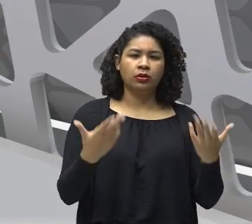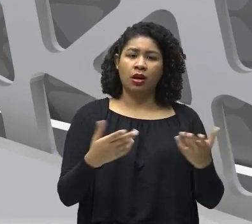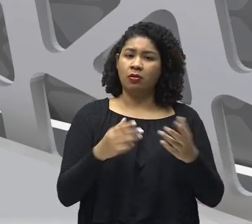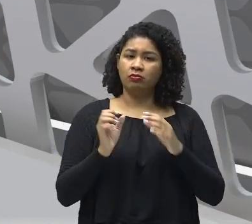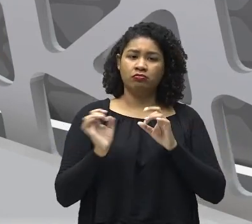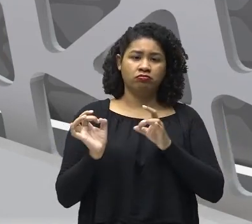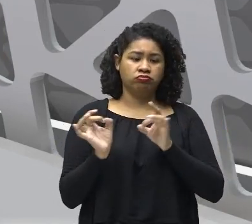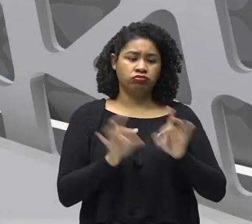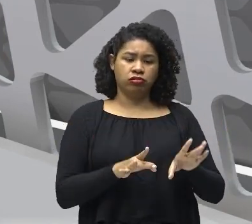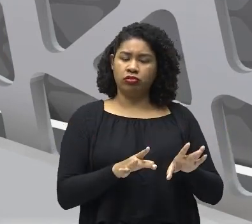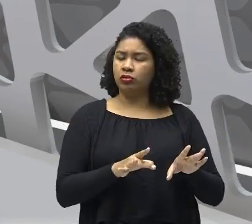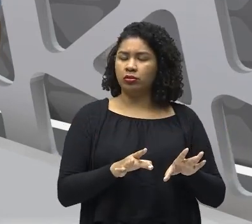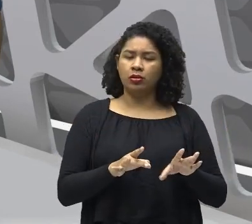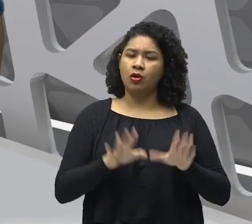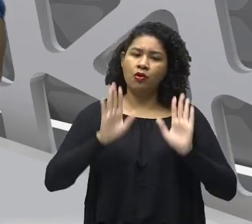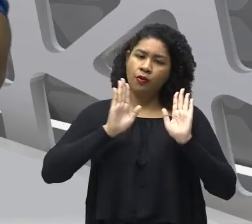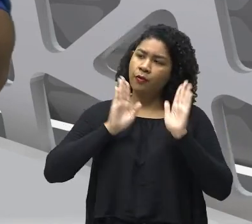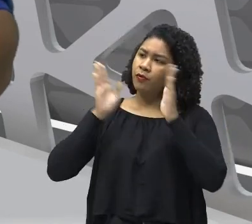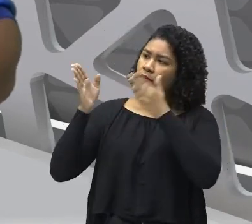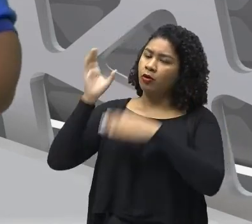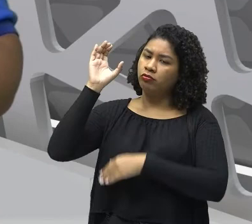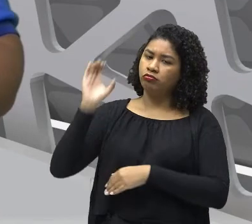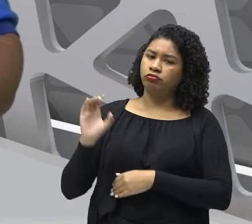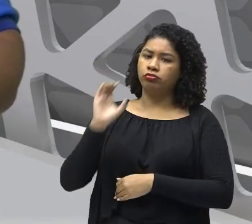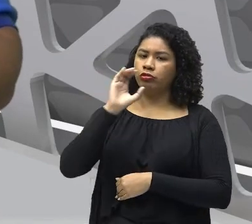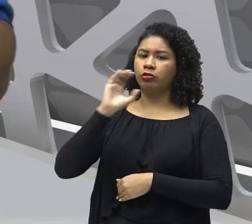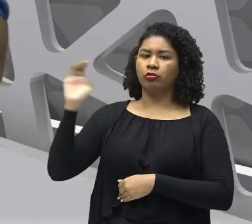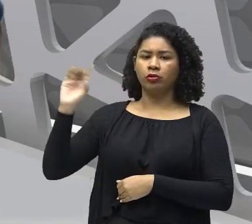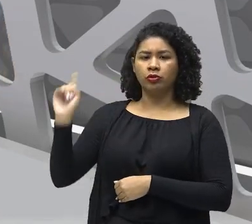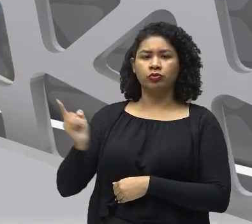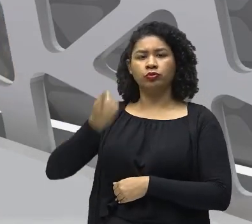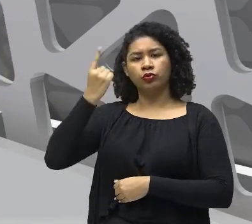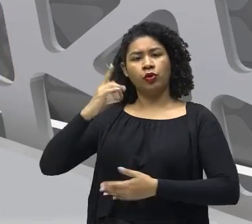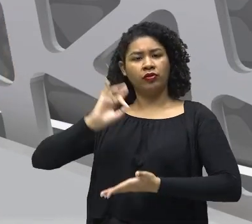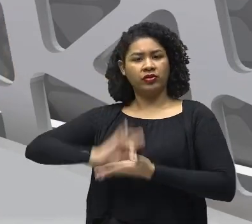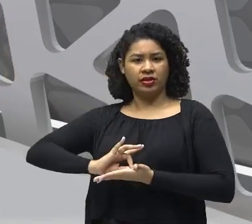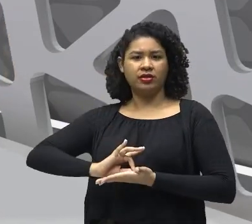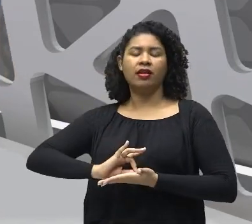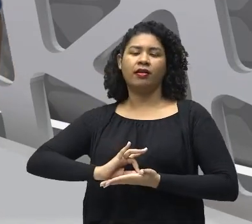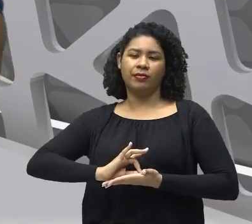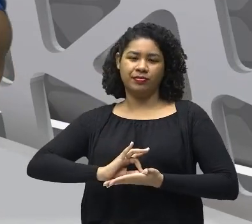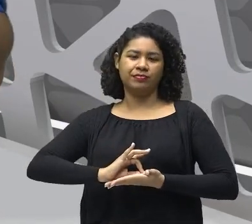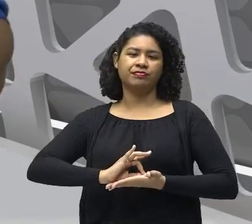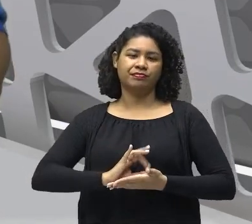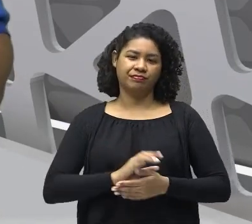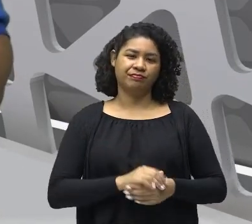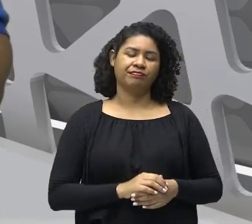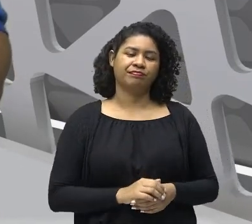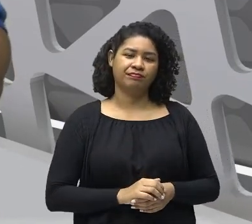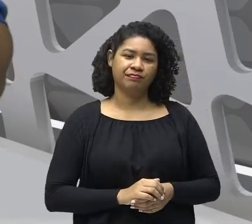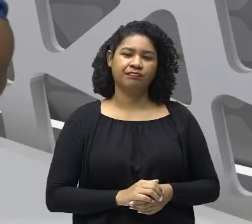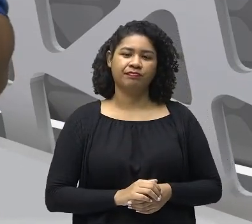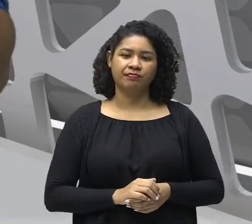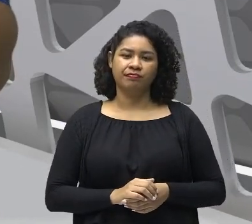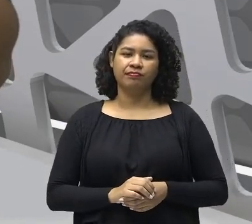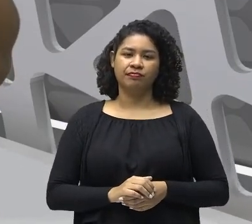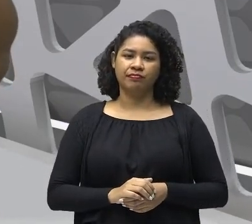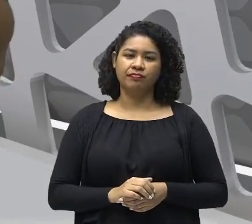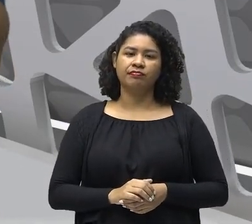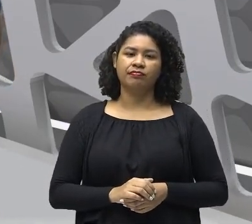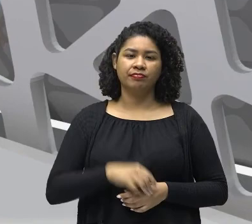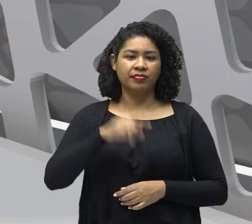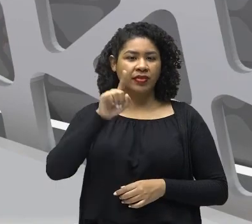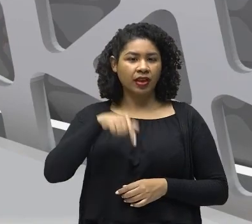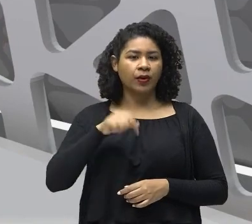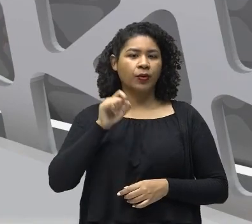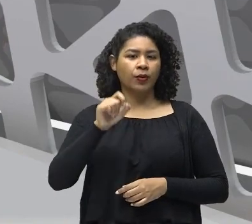Paulatinamente Substituídas Pela religião Oficial Do conquistador Ou seja O cristianismo Que era